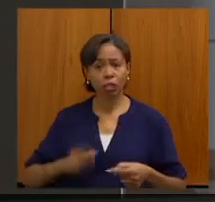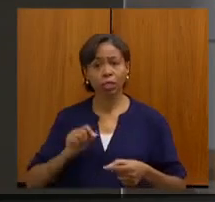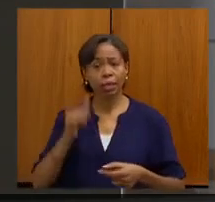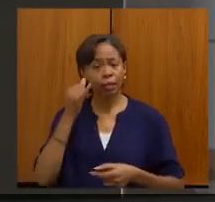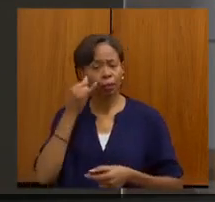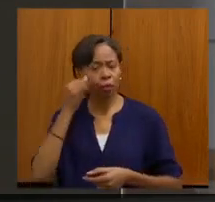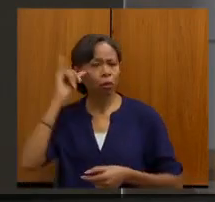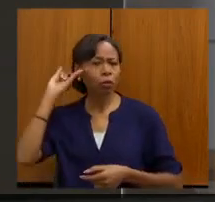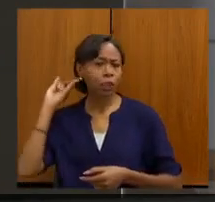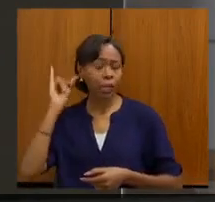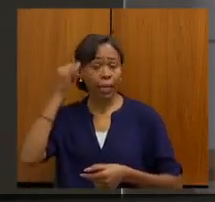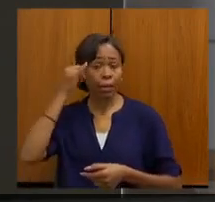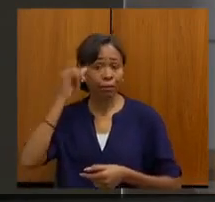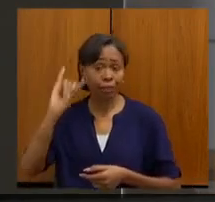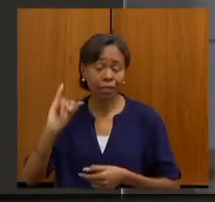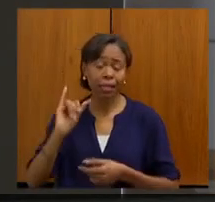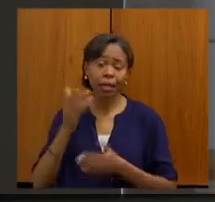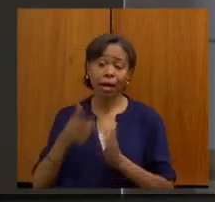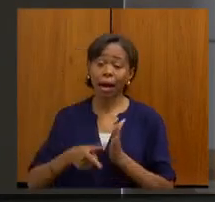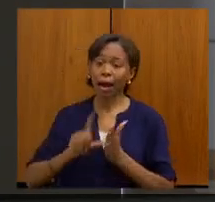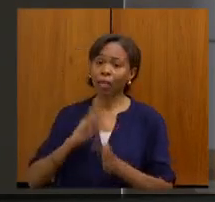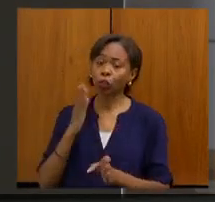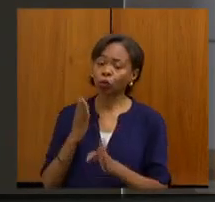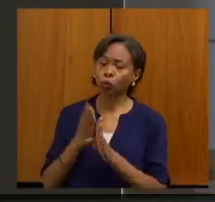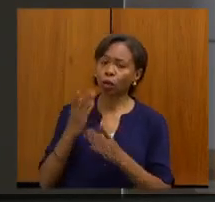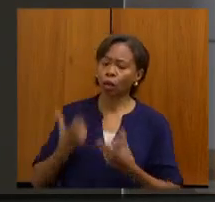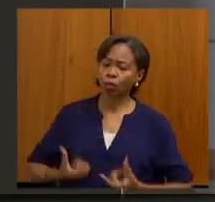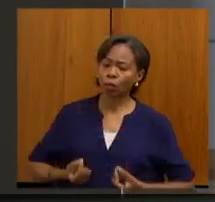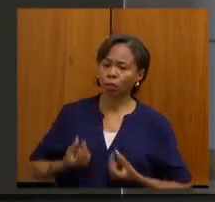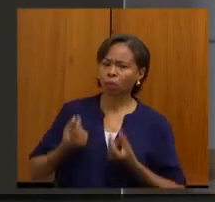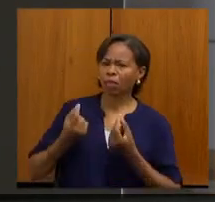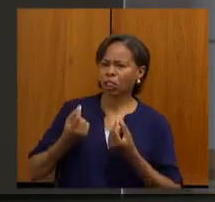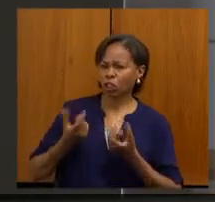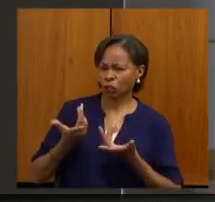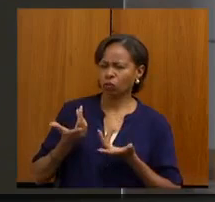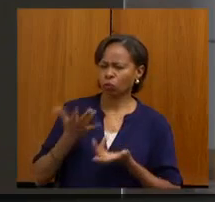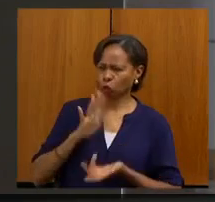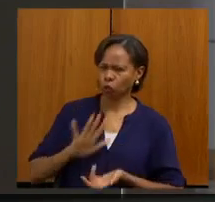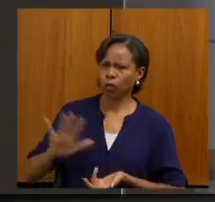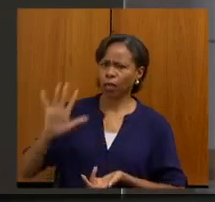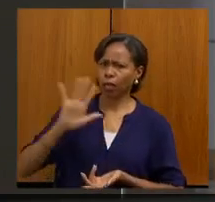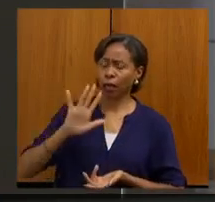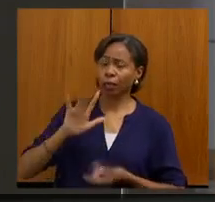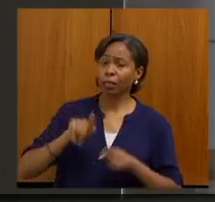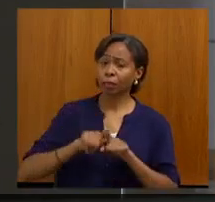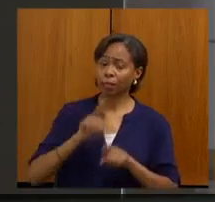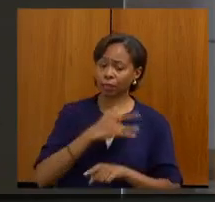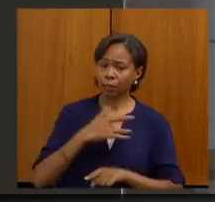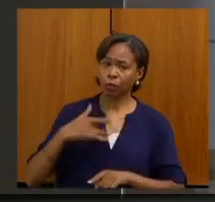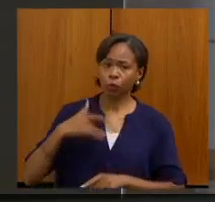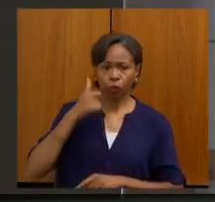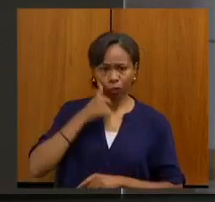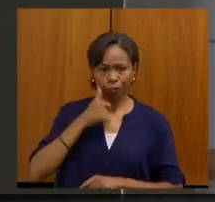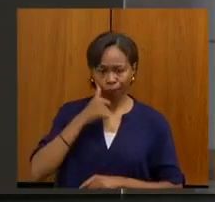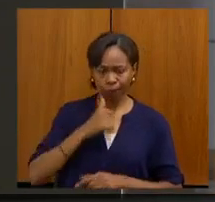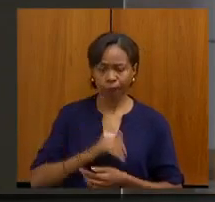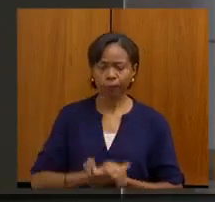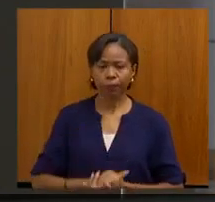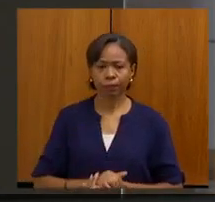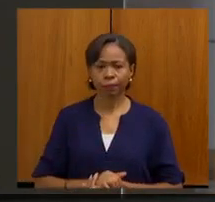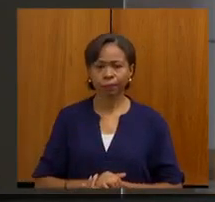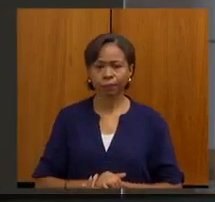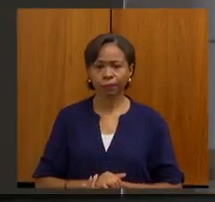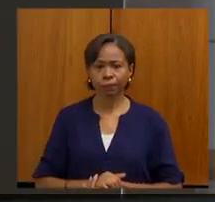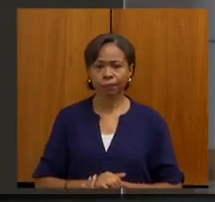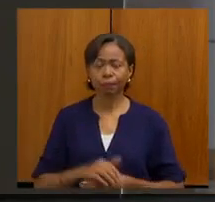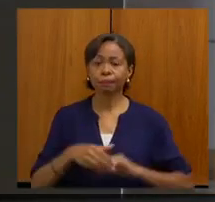neoplasias, malignas, enfim, o câncer de modo geral e a saúde da mulher como um todo. Quero aqui cumprimentar o secretário